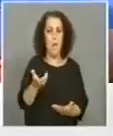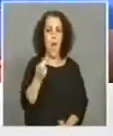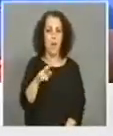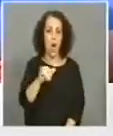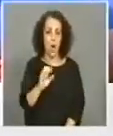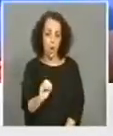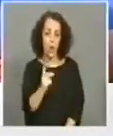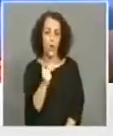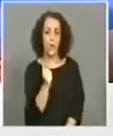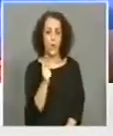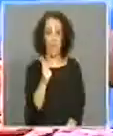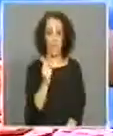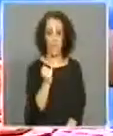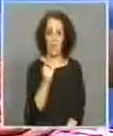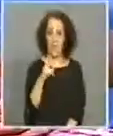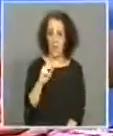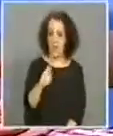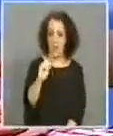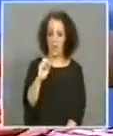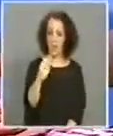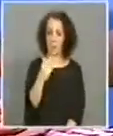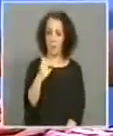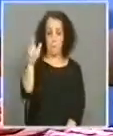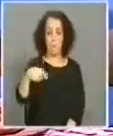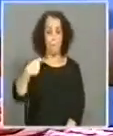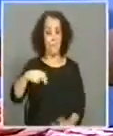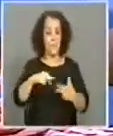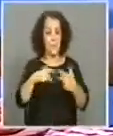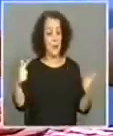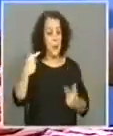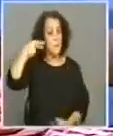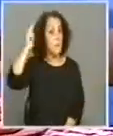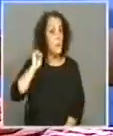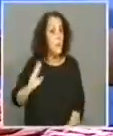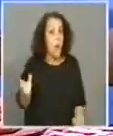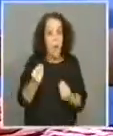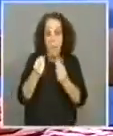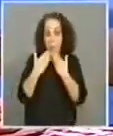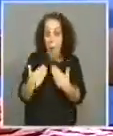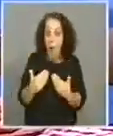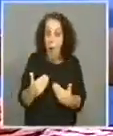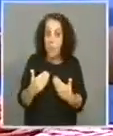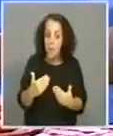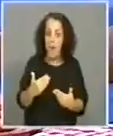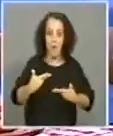é o Presidente da Câmara Municipal do Penafiel. Muito bom dia e obrigada. Antes de mais, pela forma como Penafiel sempre nos recebe.